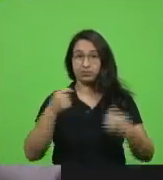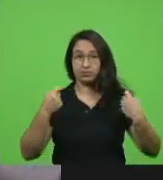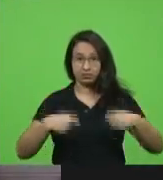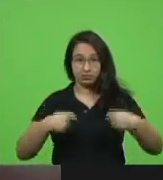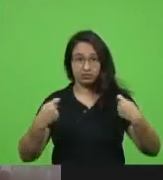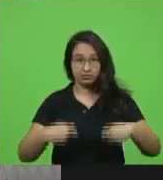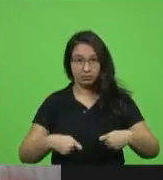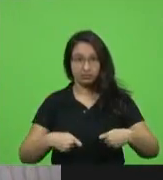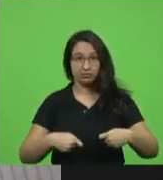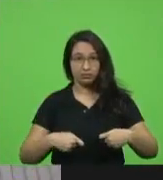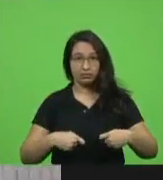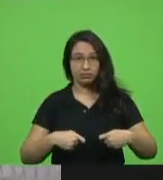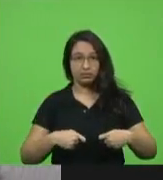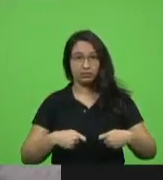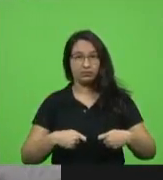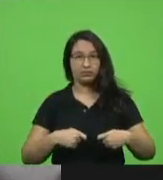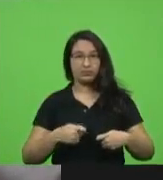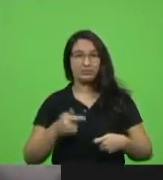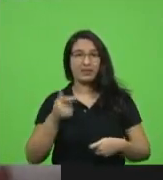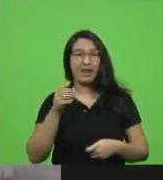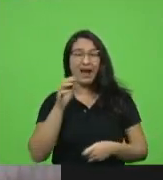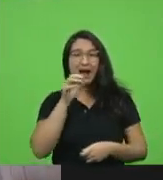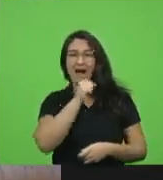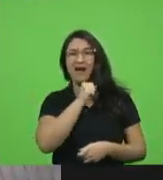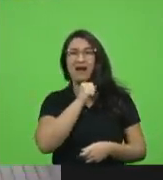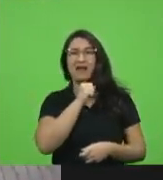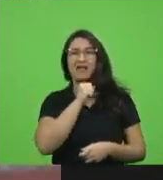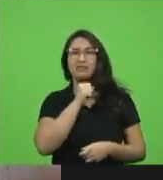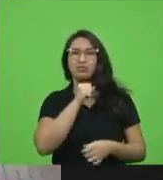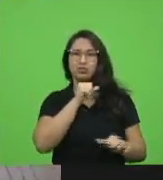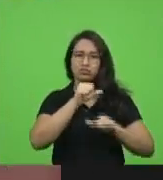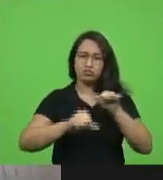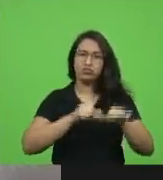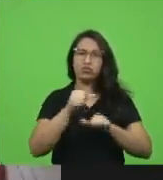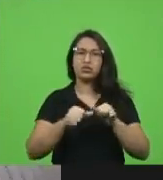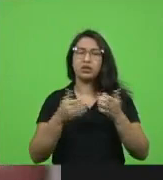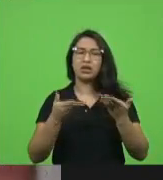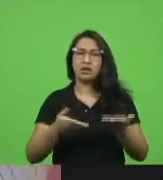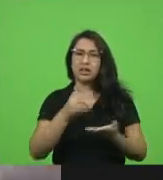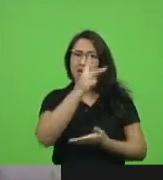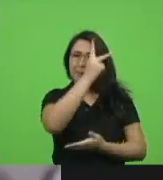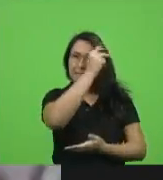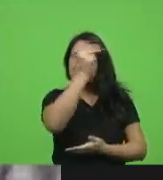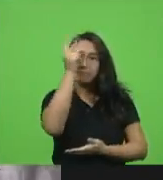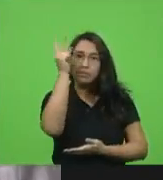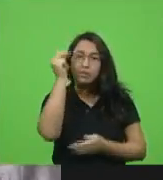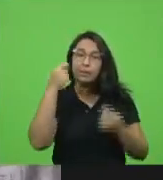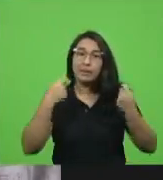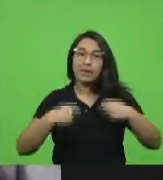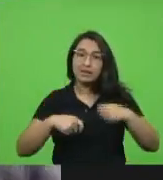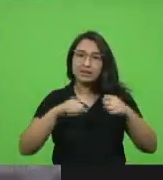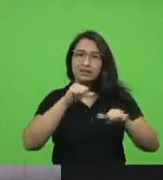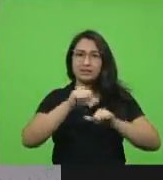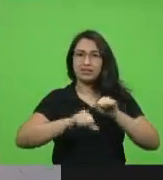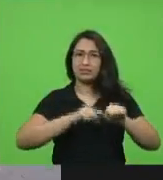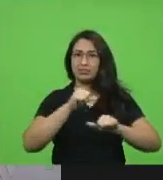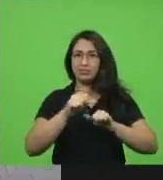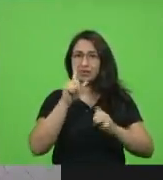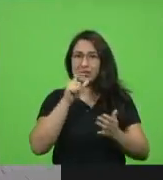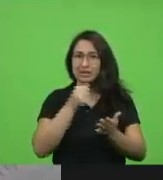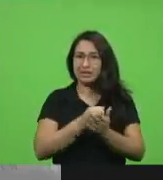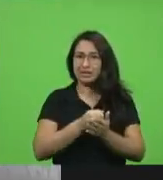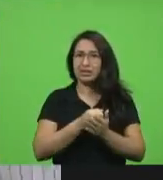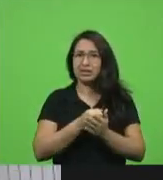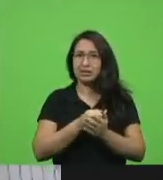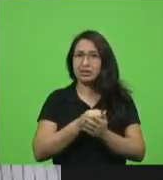medidas mais drásticas os nossos prefeitos precisam tomar medidas mais drásticas em momento se